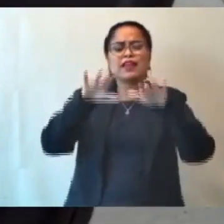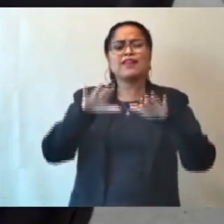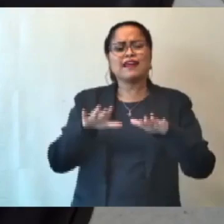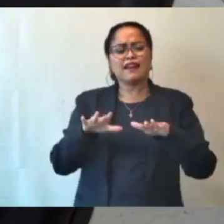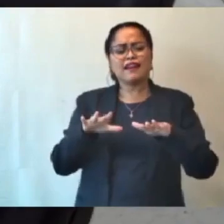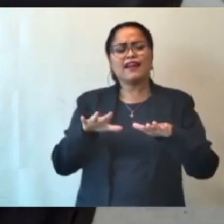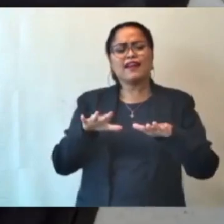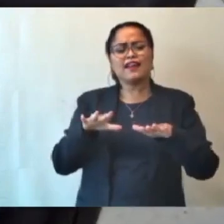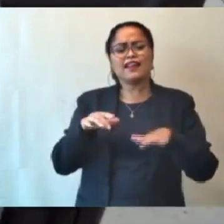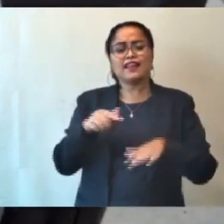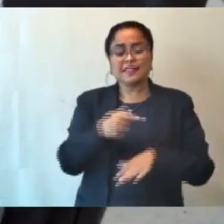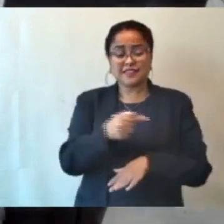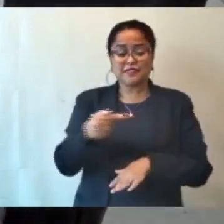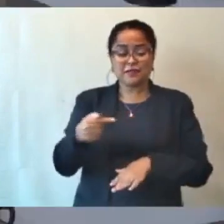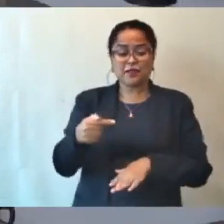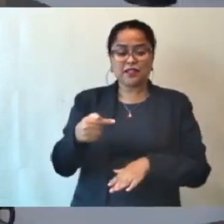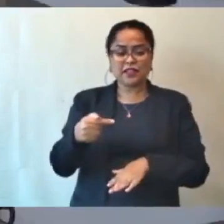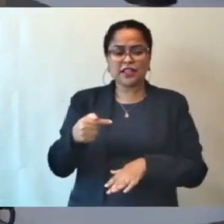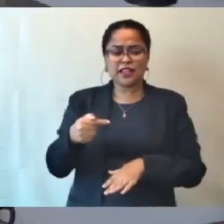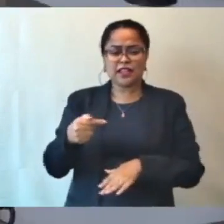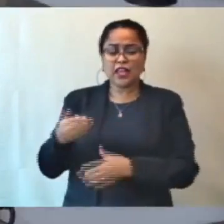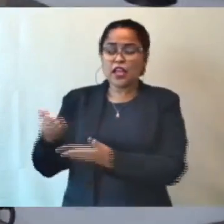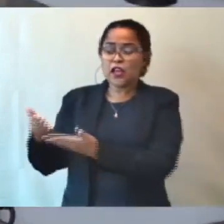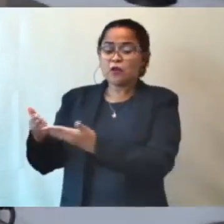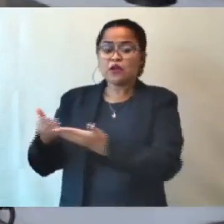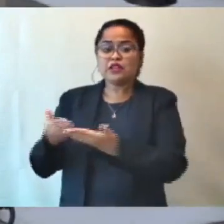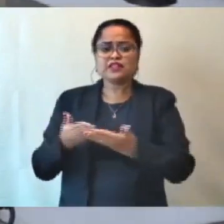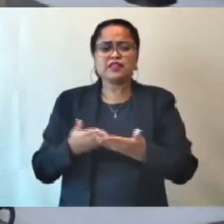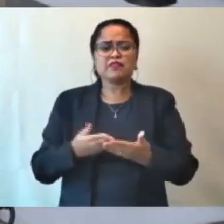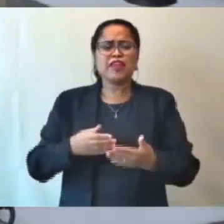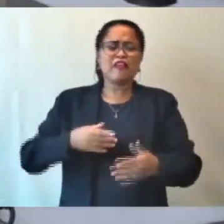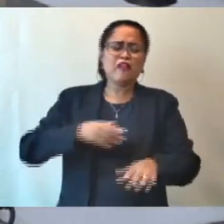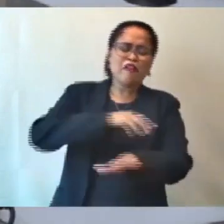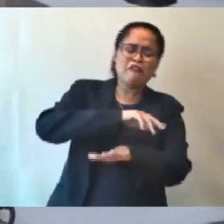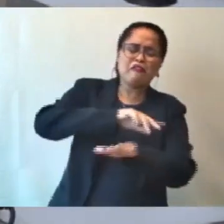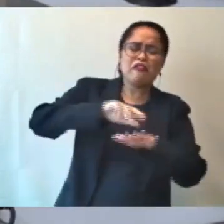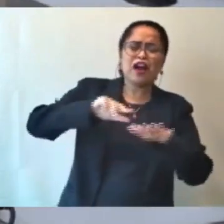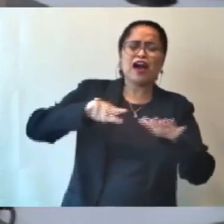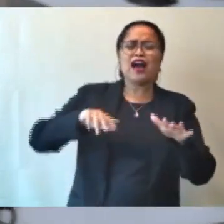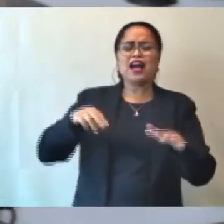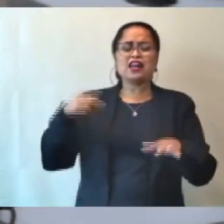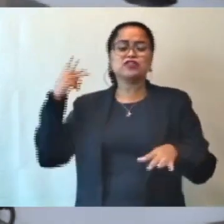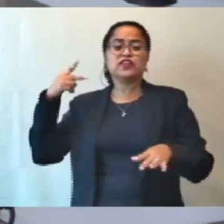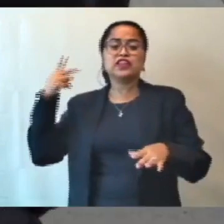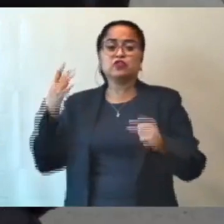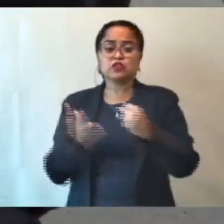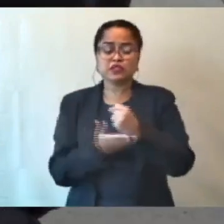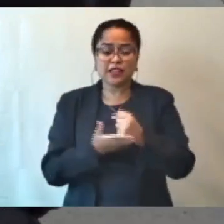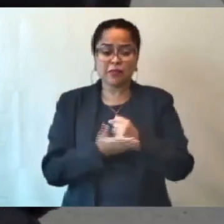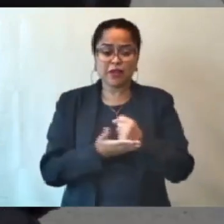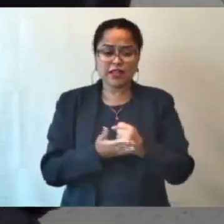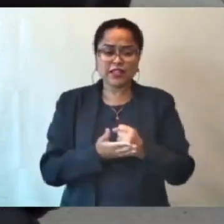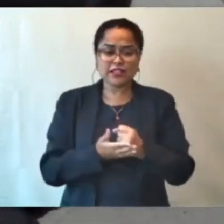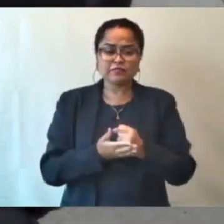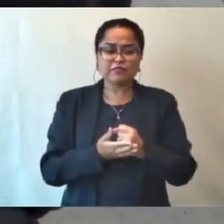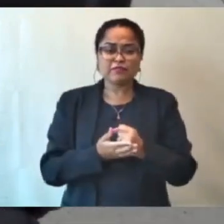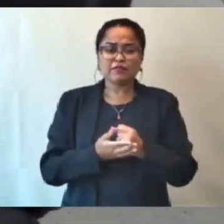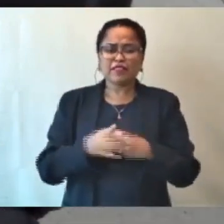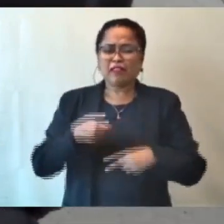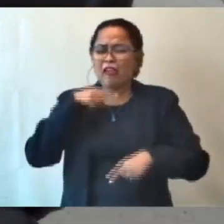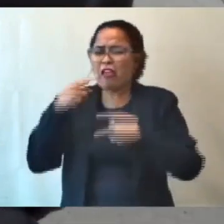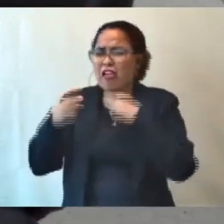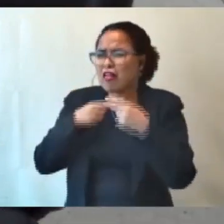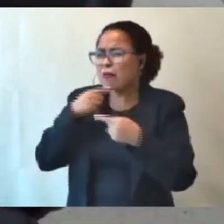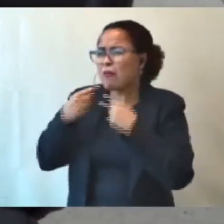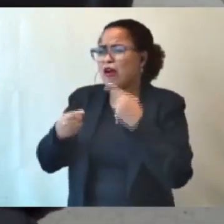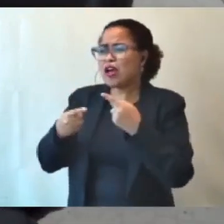vários vereadores da base reclamando atendimento. Tem vereadores que são da base que estão tendo mais atendimento que outros.